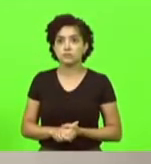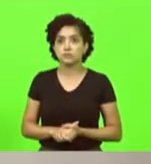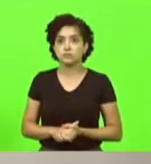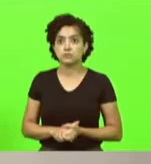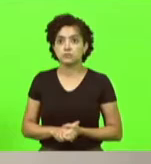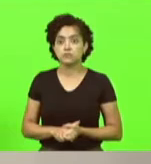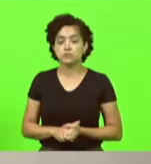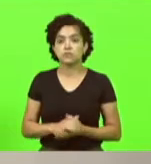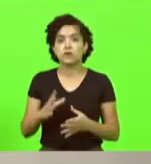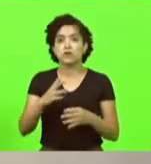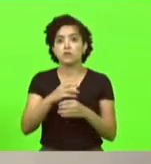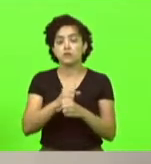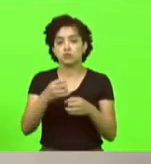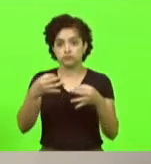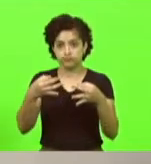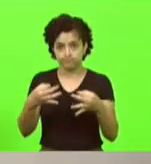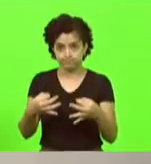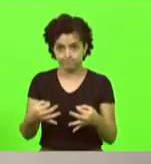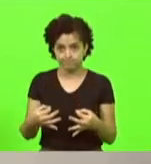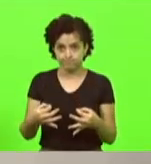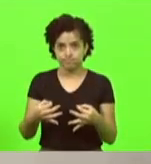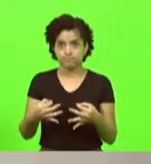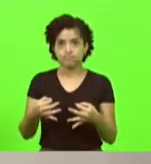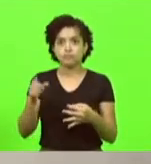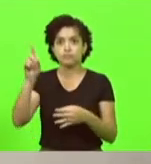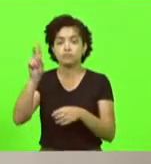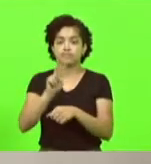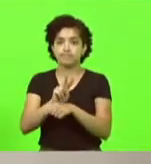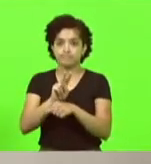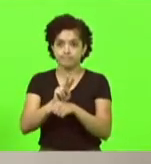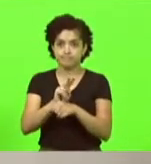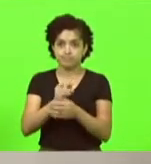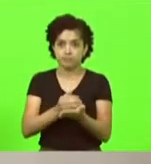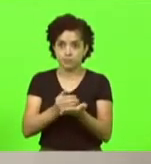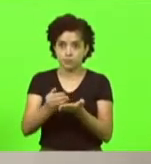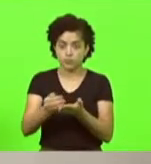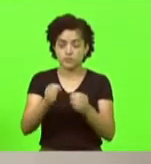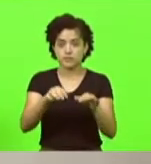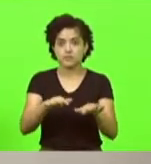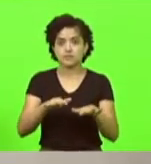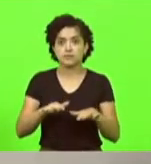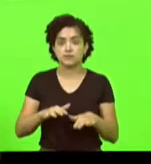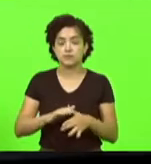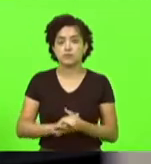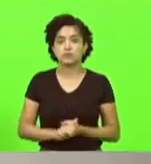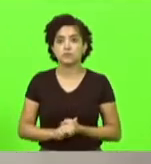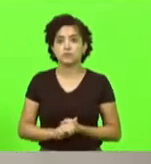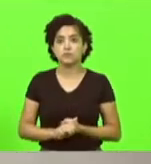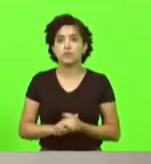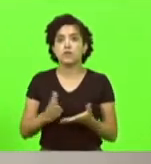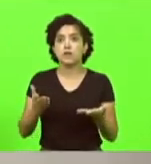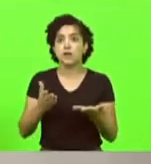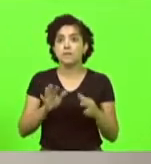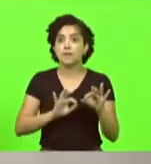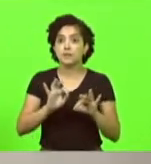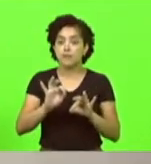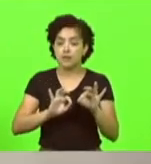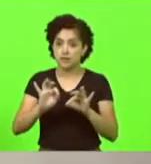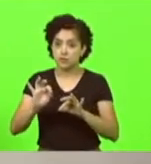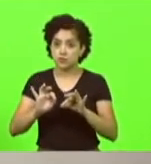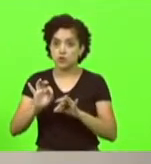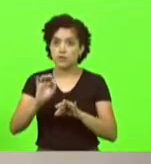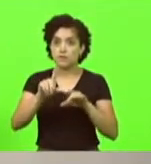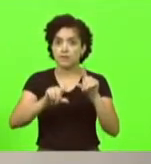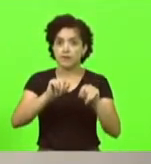havendo corrigimental e invocando a proteção de Deus, declaro aberta a presente sessão preparatória para a eleição